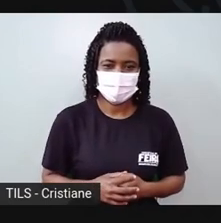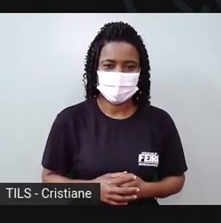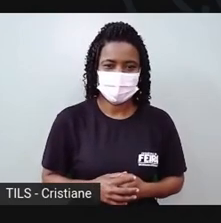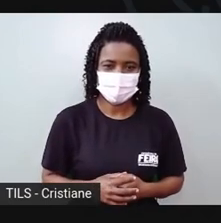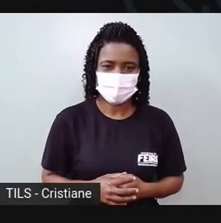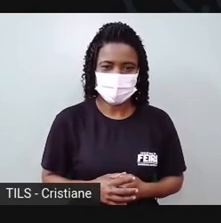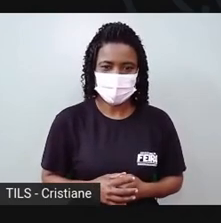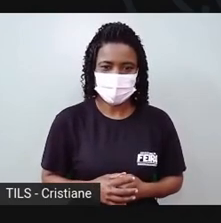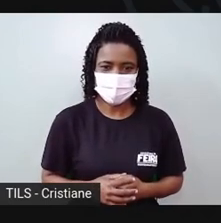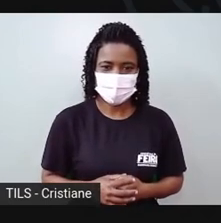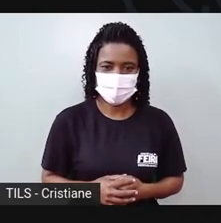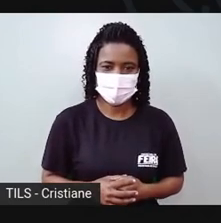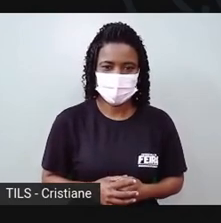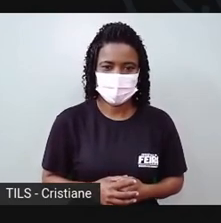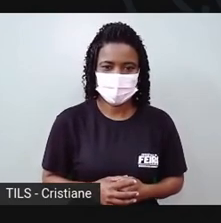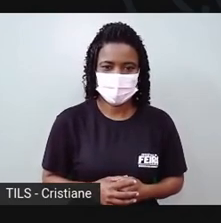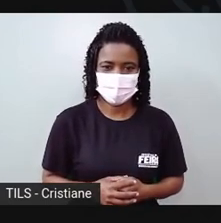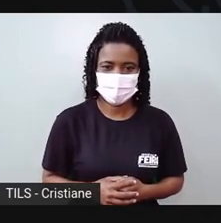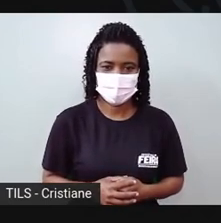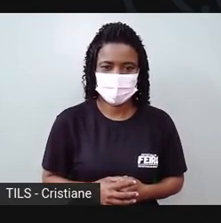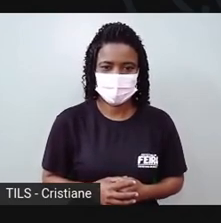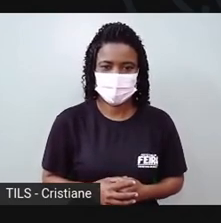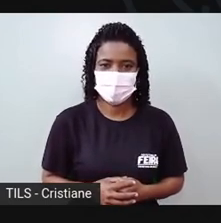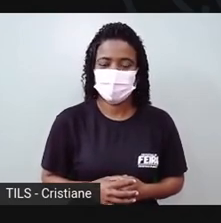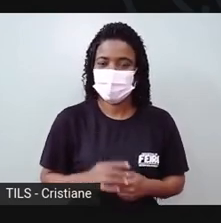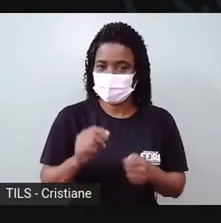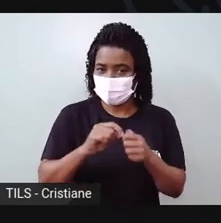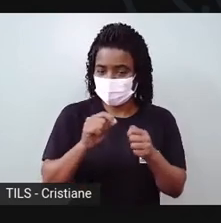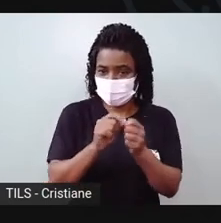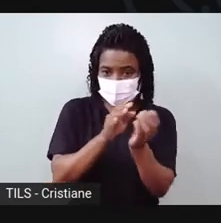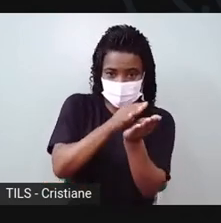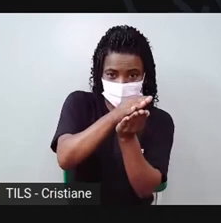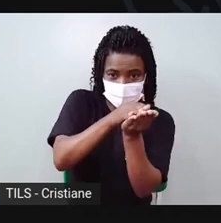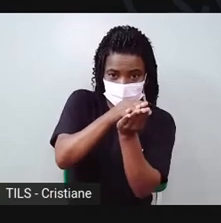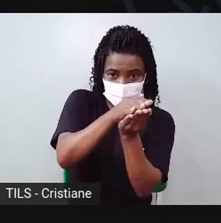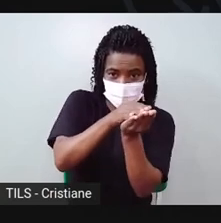uma minhoquinha grossinha